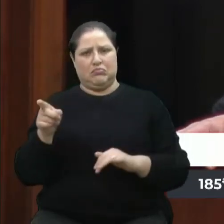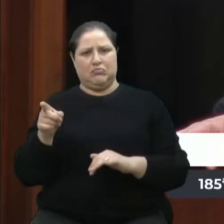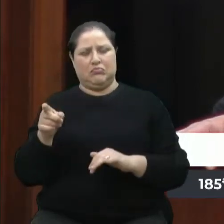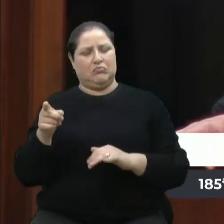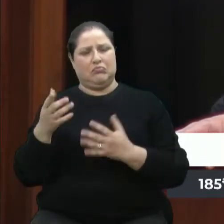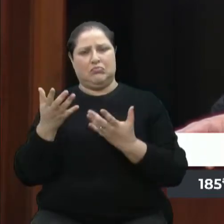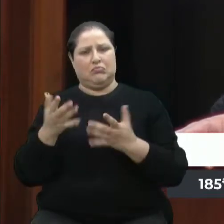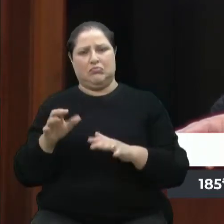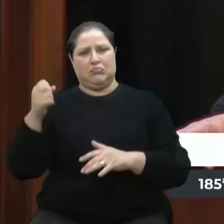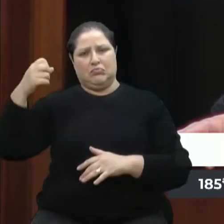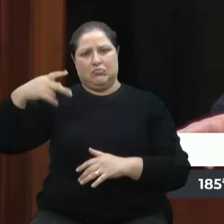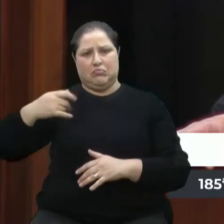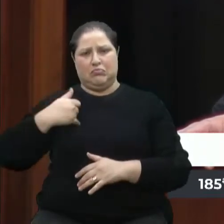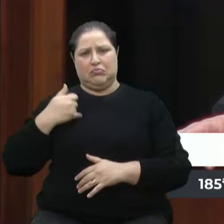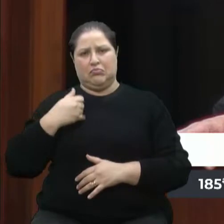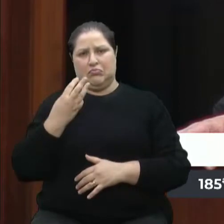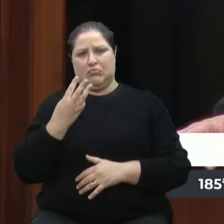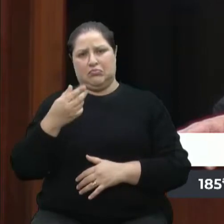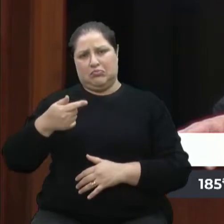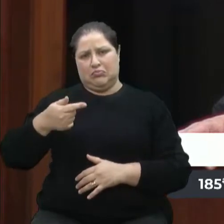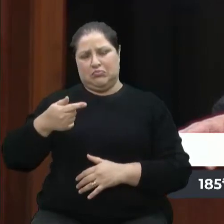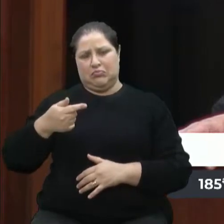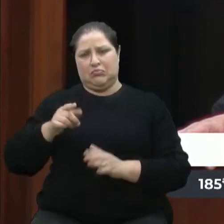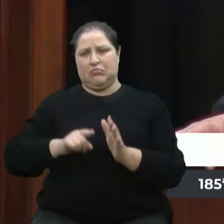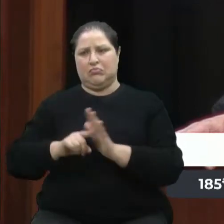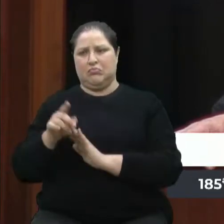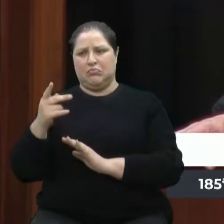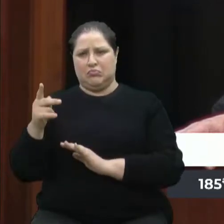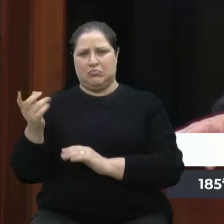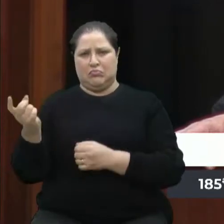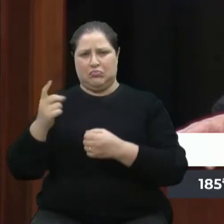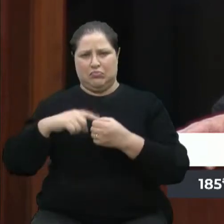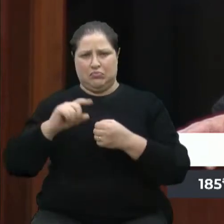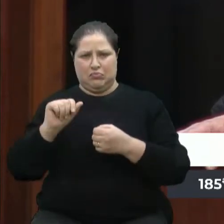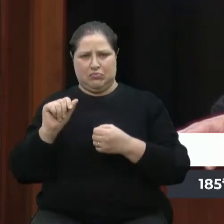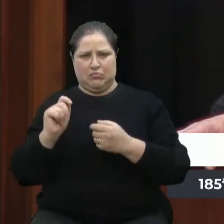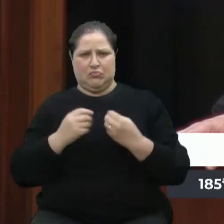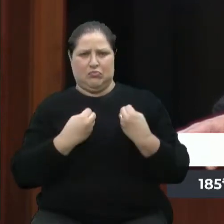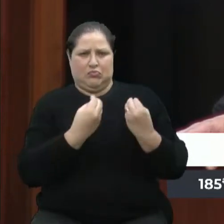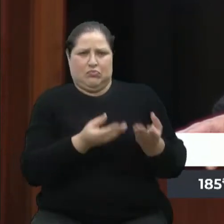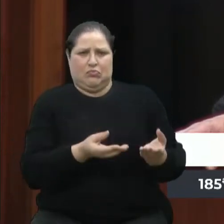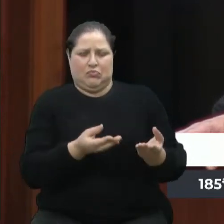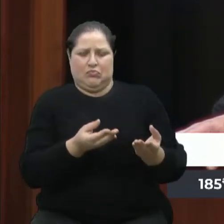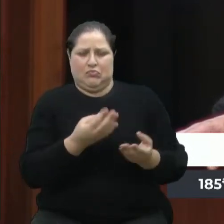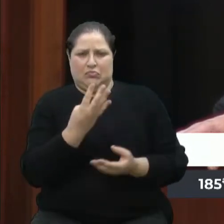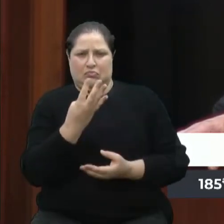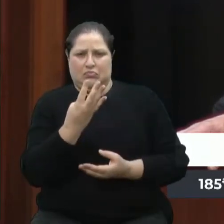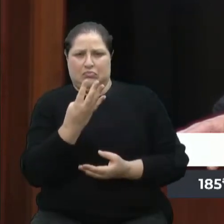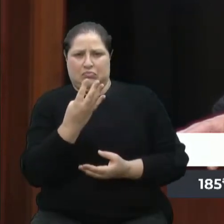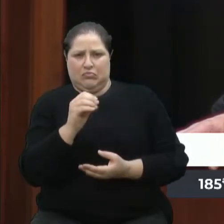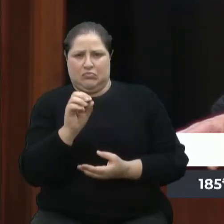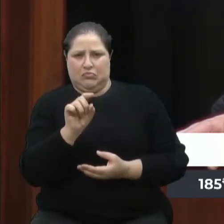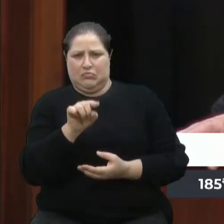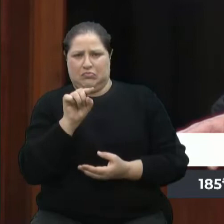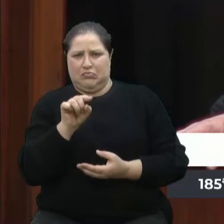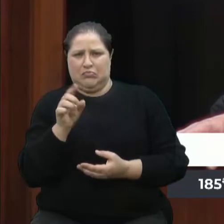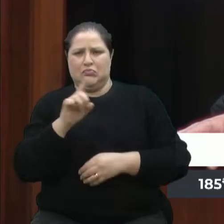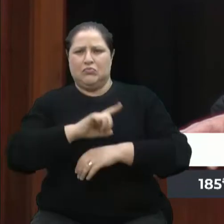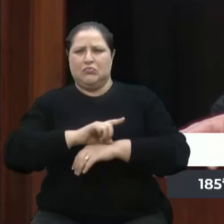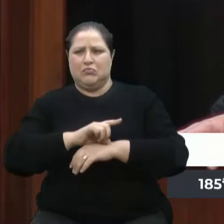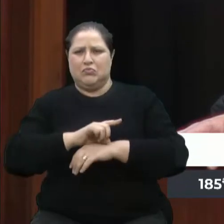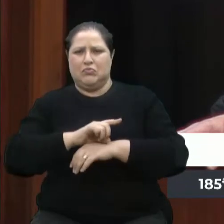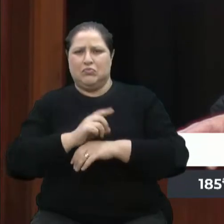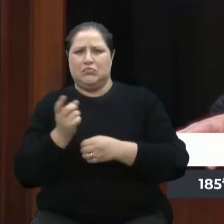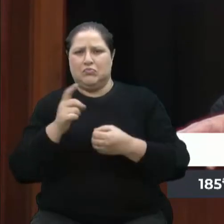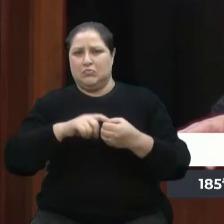anos, será que ele devolve quando? Esses 40 mil. Será que ele achou moral então ficar com os 40 mil que ele já recebeu?